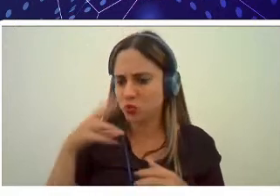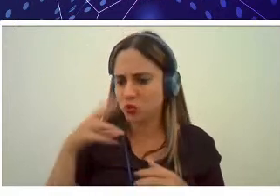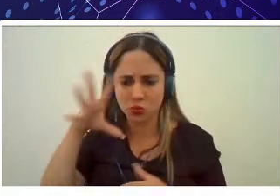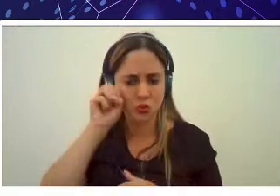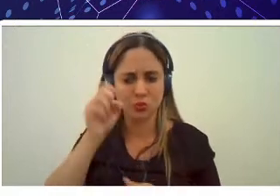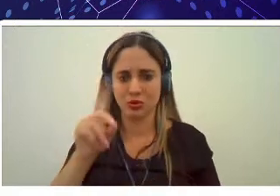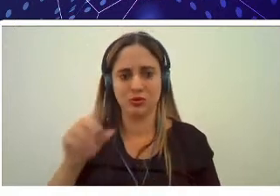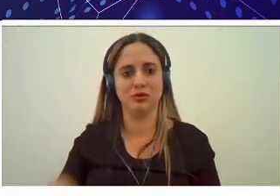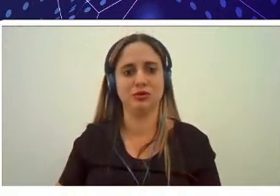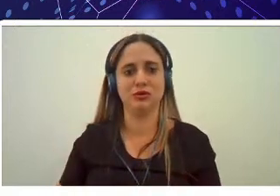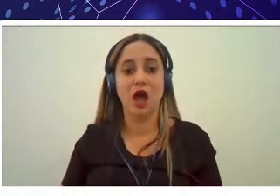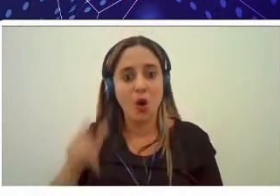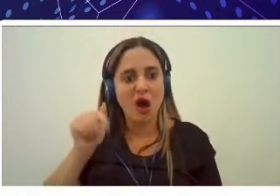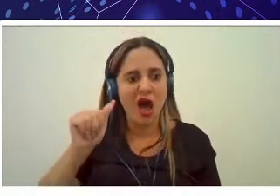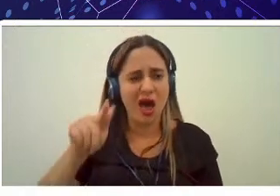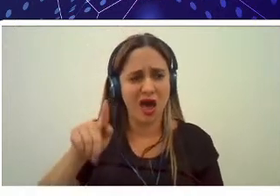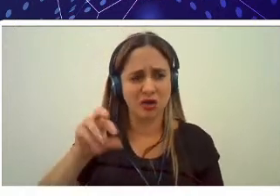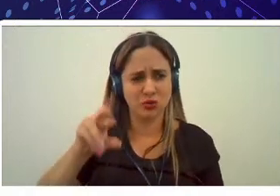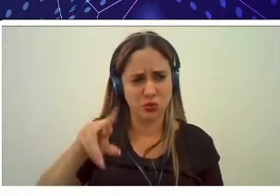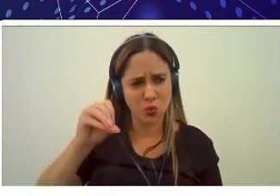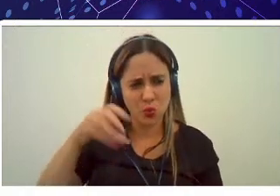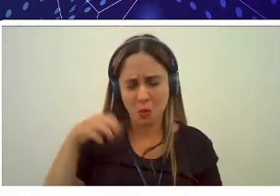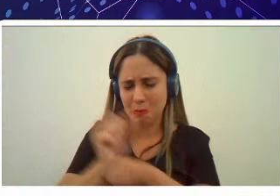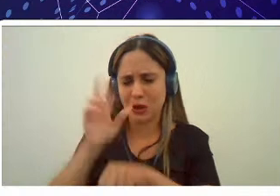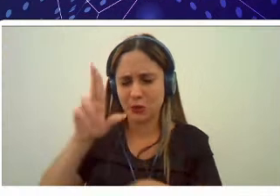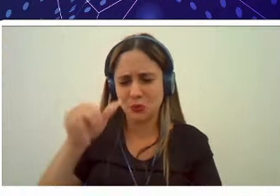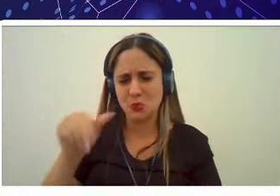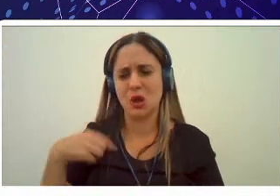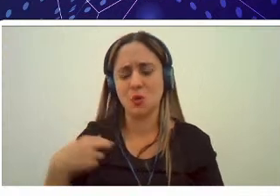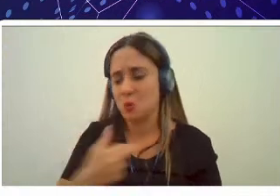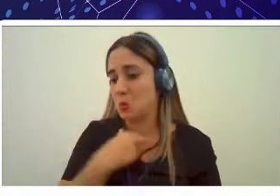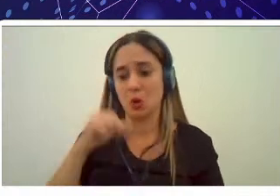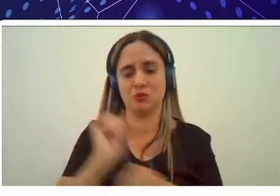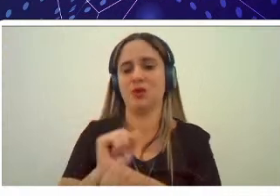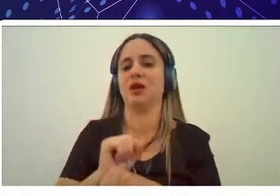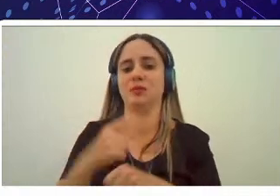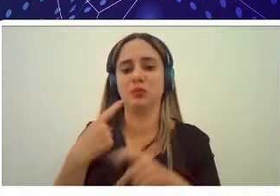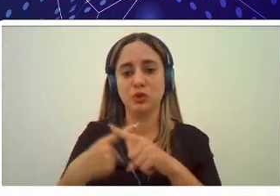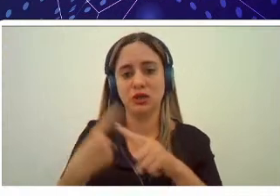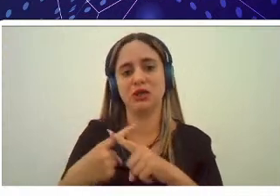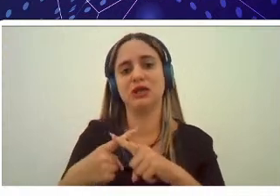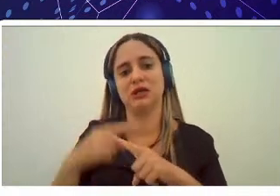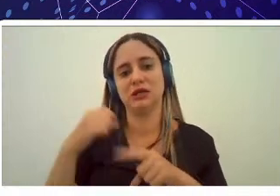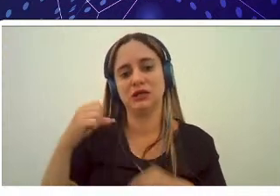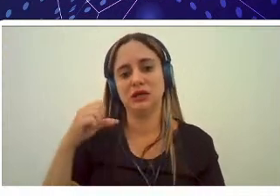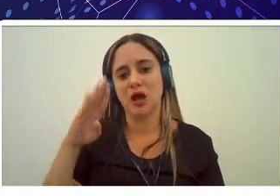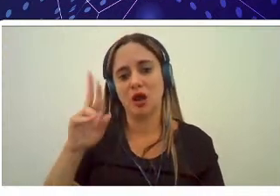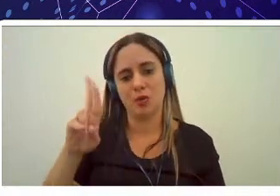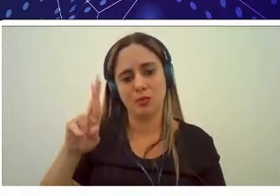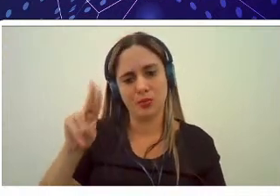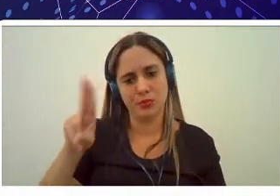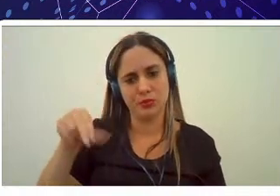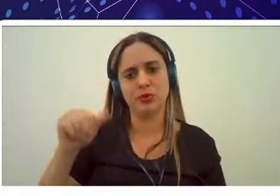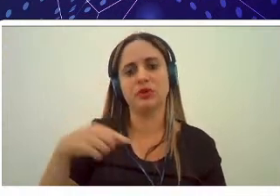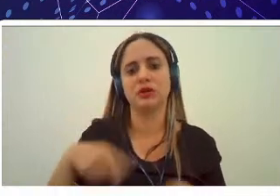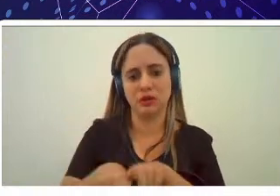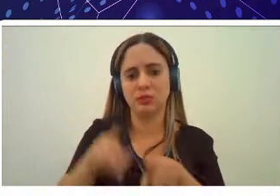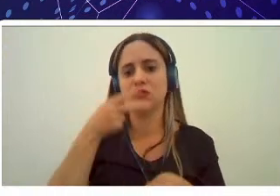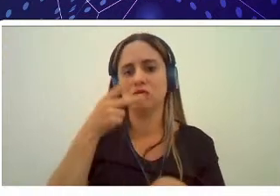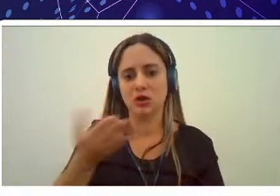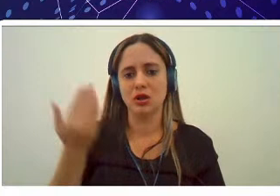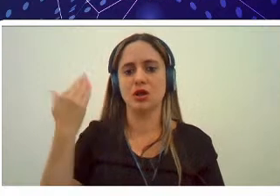literalmente ele não para e não pode parar porque se ele a Bruna falou também anteriormente sobre o PIB